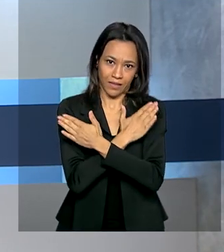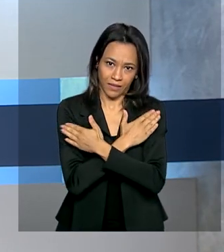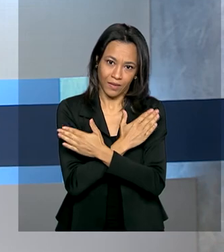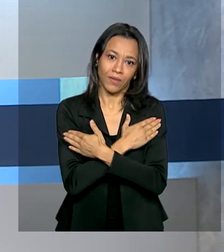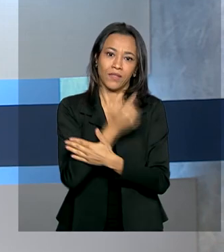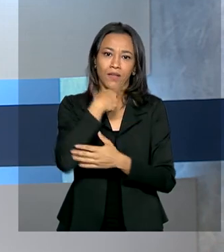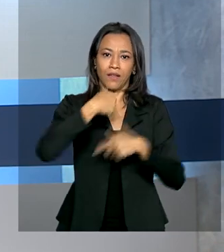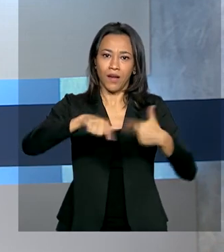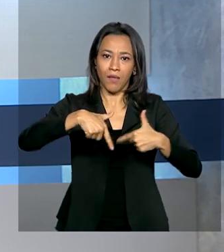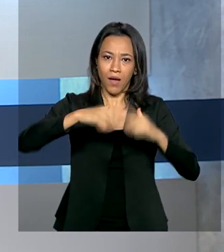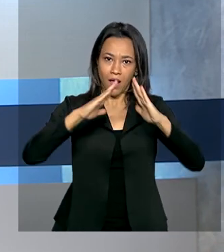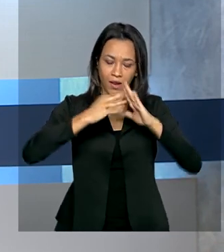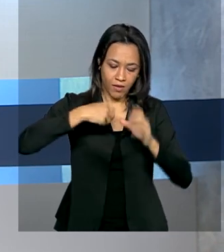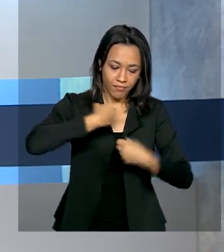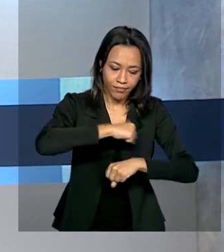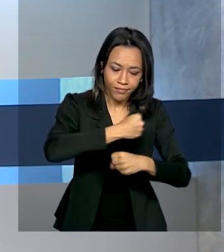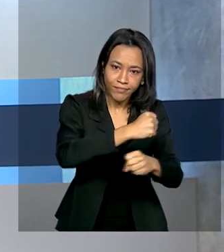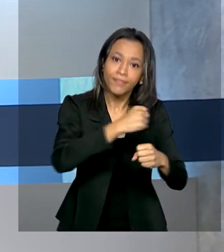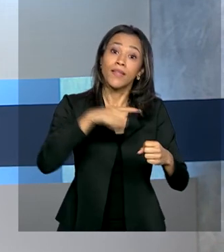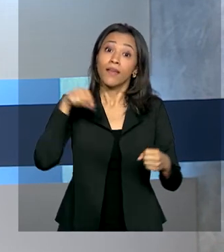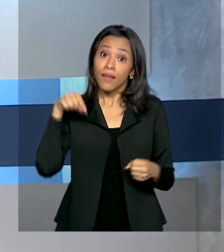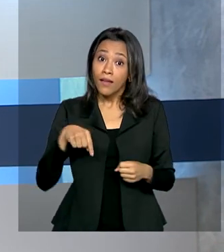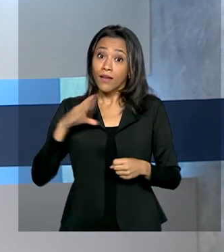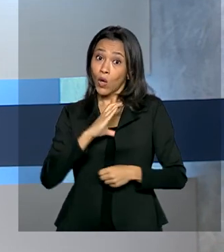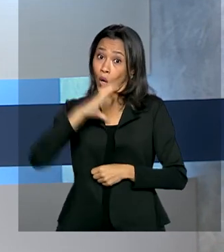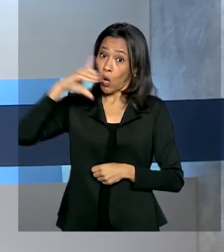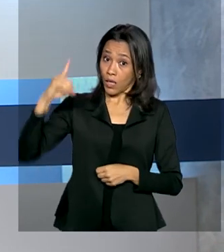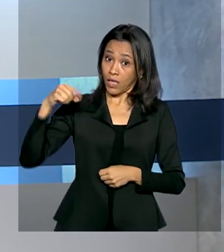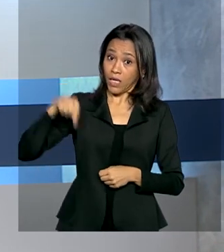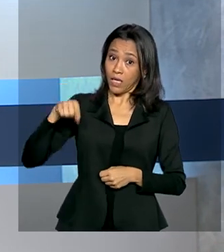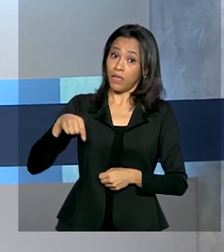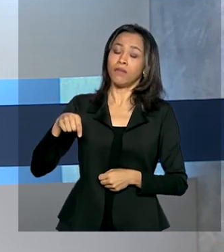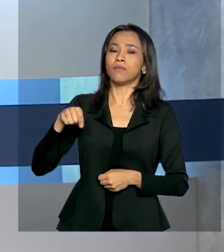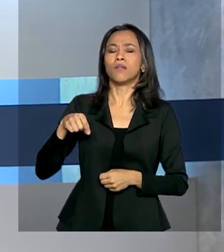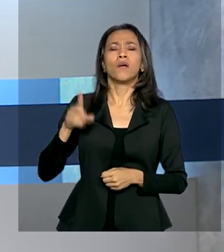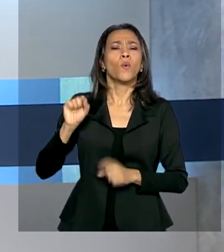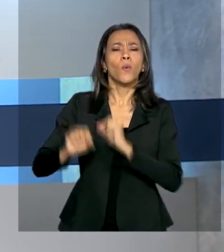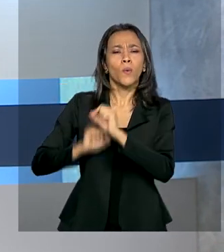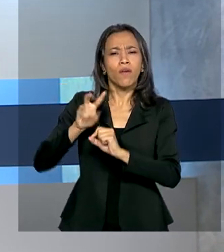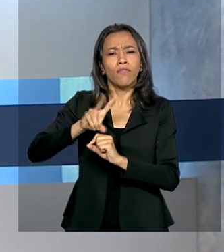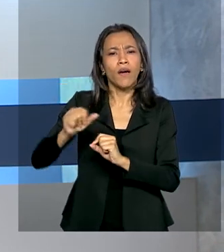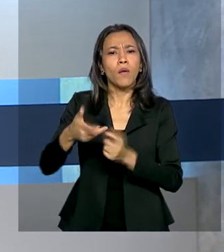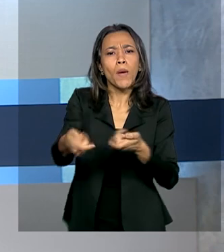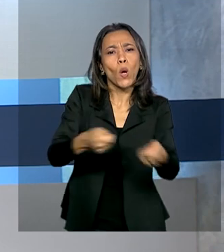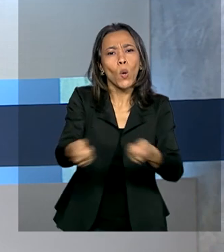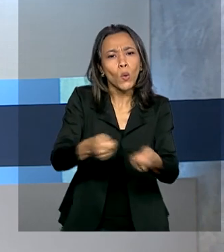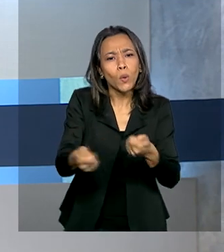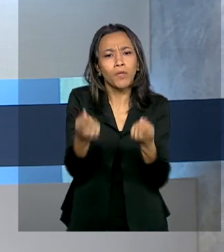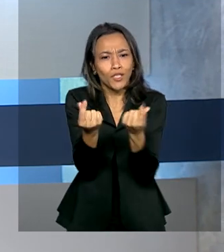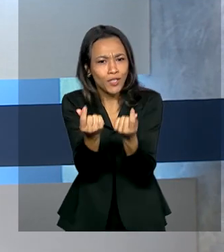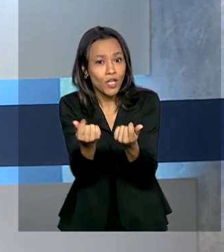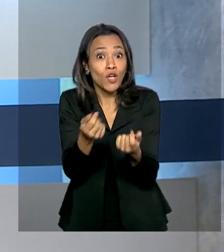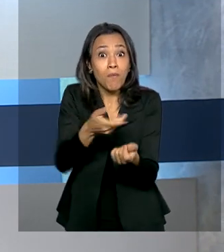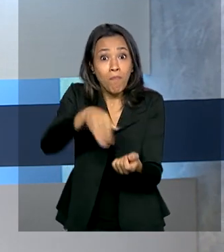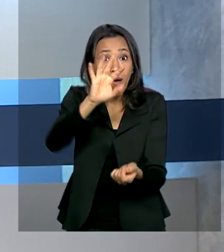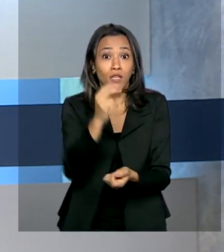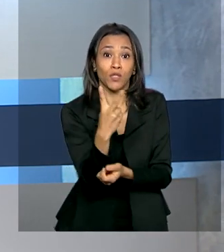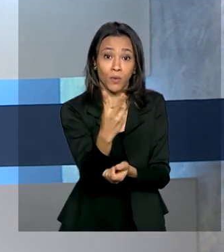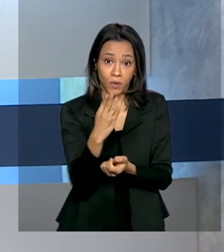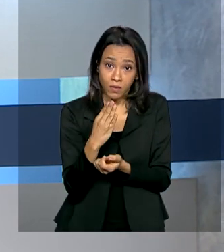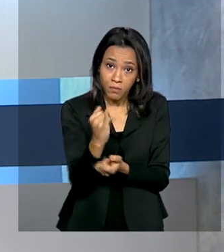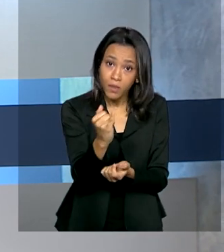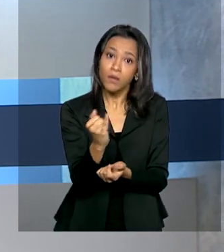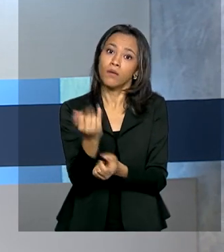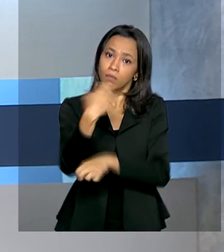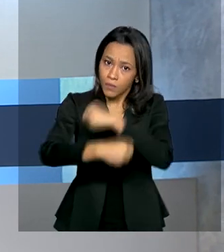Segundo a Secretaria de Governo Digital, que coordena o processo, a digitalização vai gerar uma economia de mais de 2 bilhões de reais por